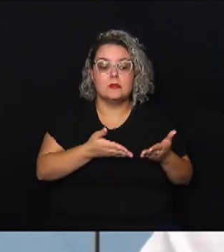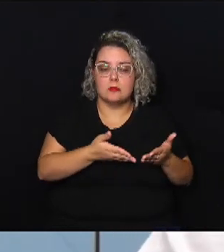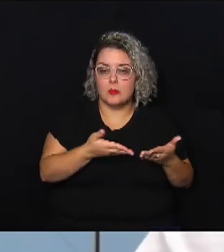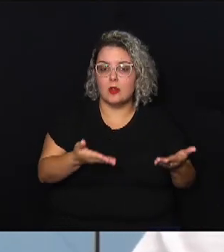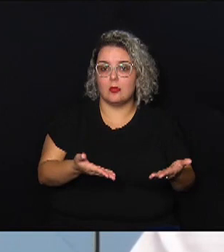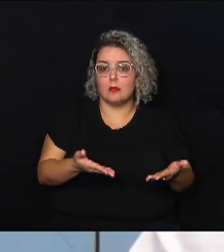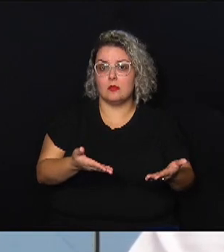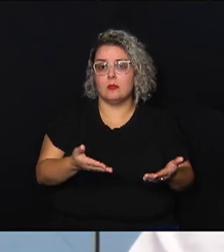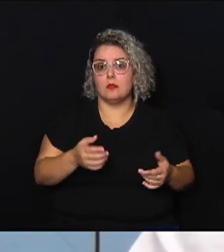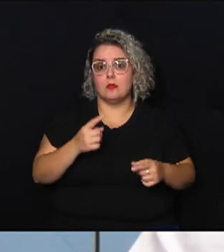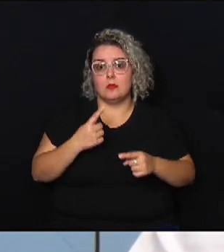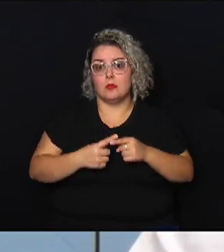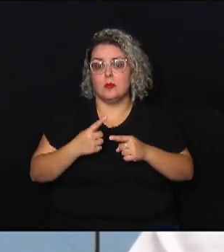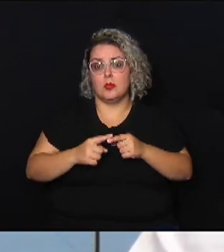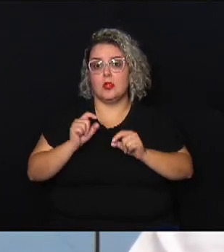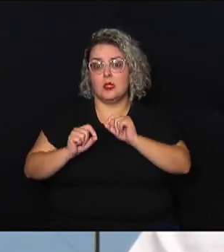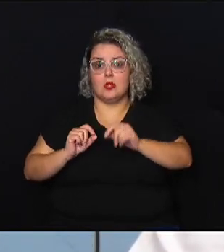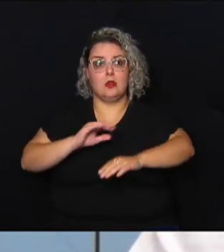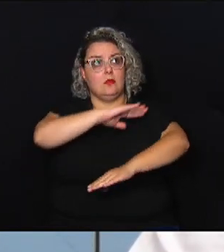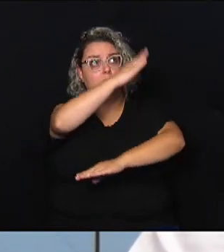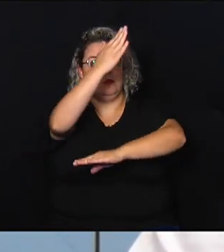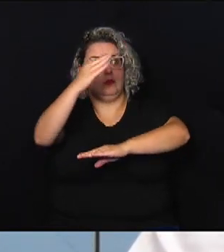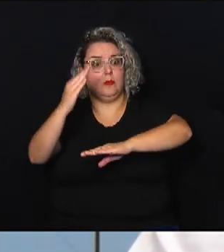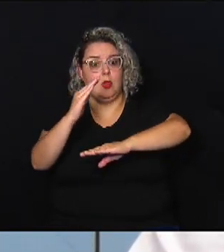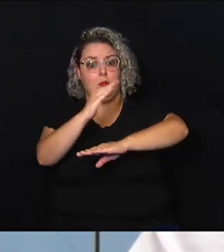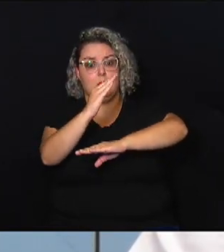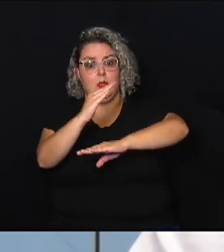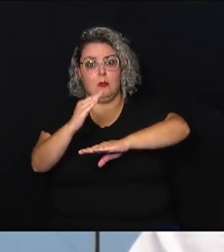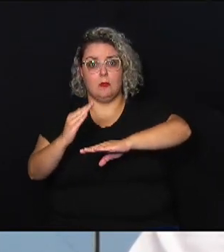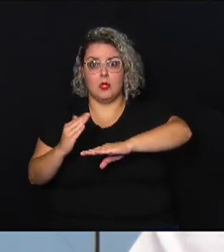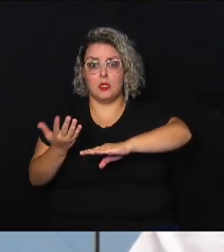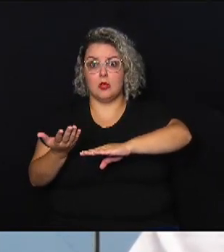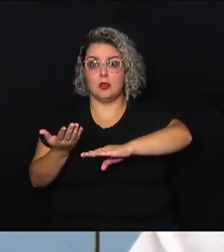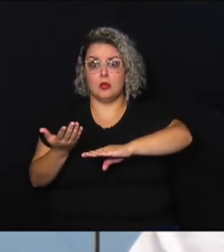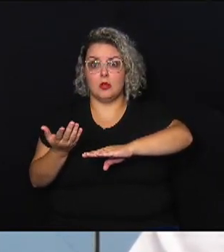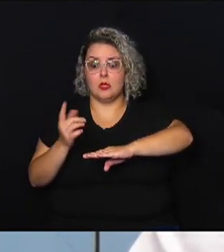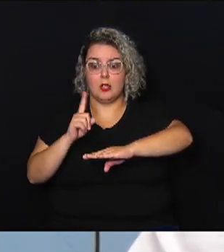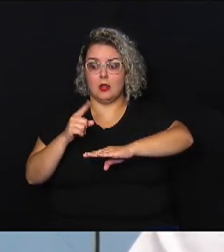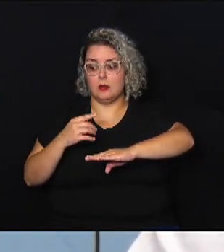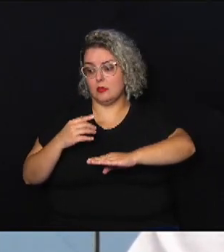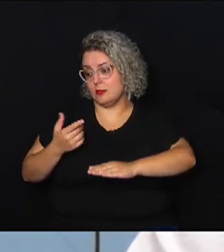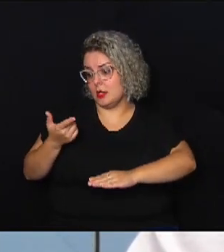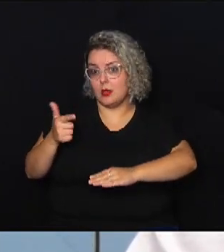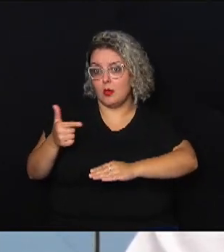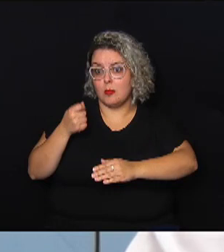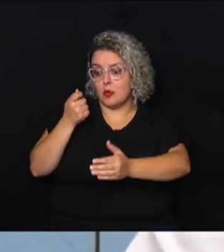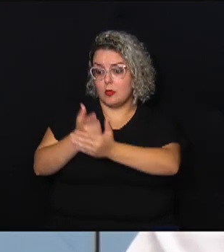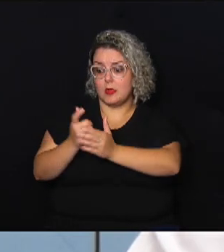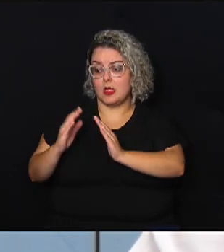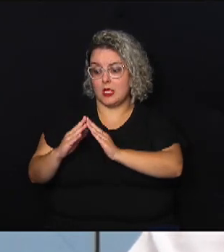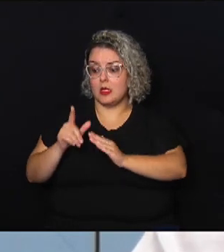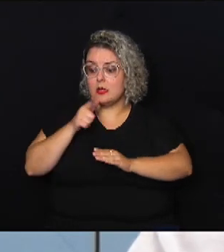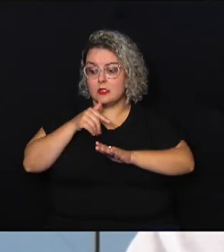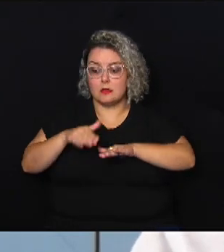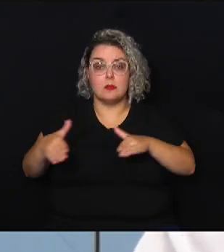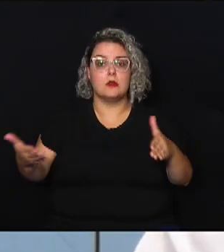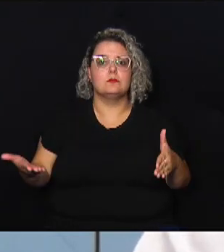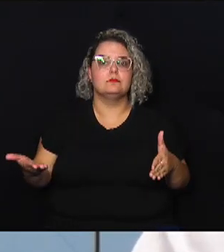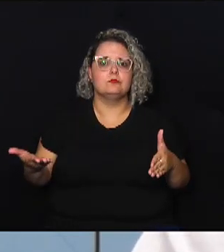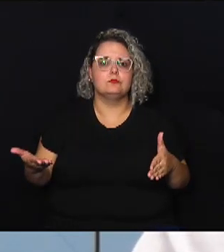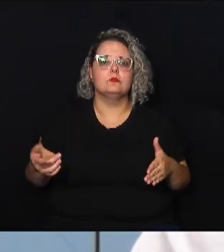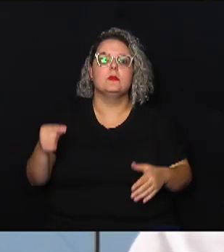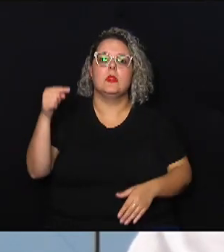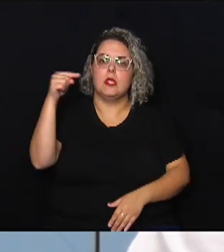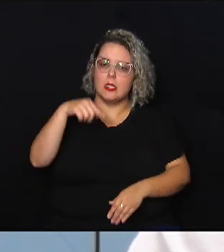aquele que não pode comprar na beira da praia então ele vai morar no morro esse está precisando da tutela do